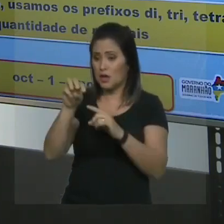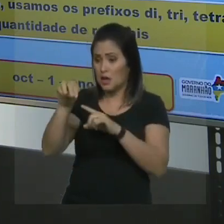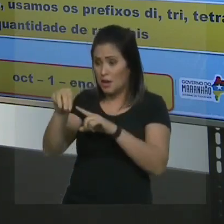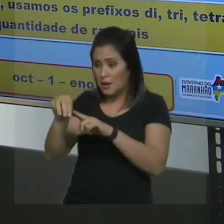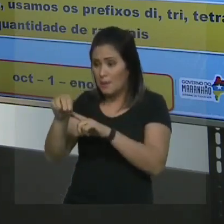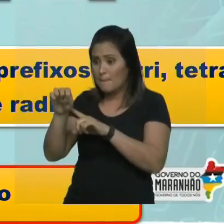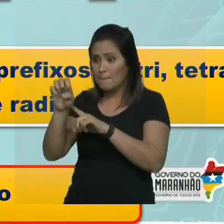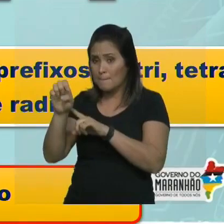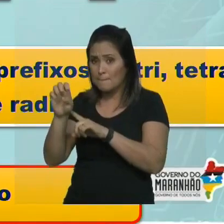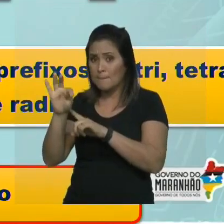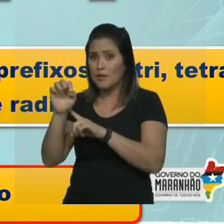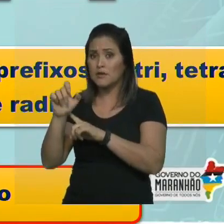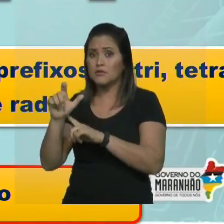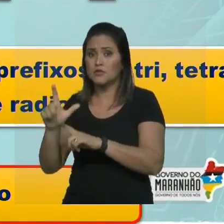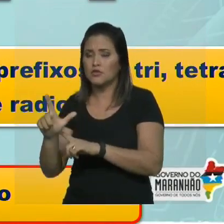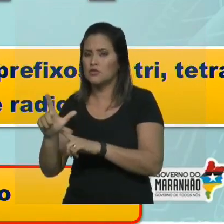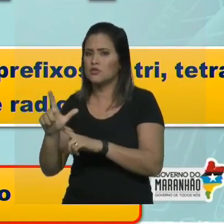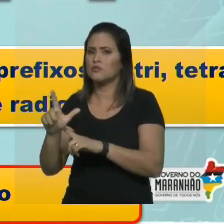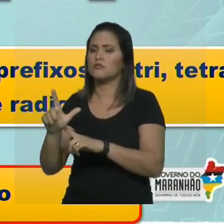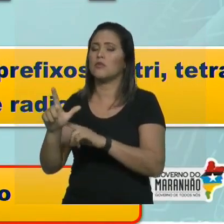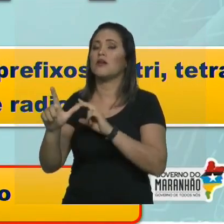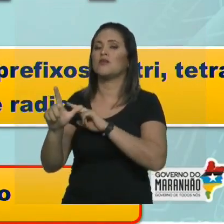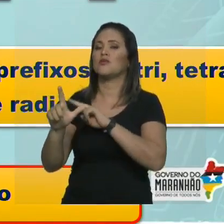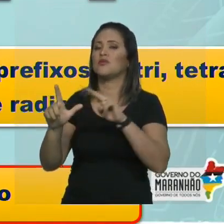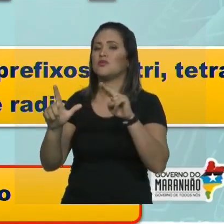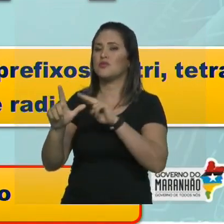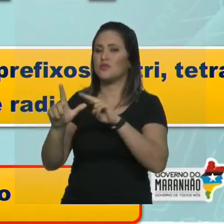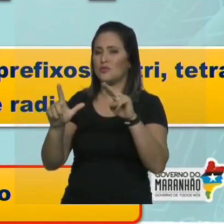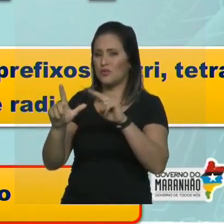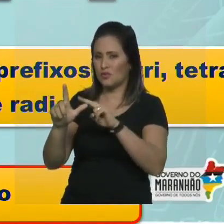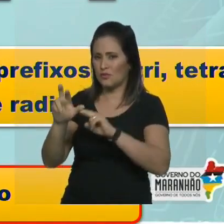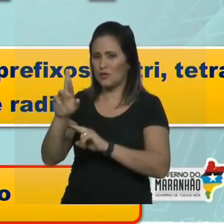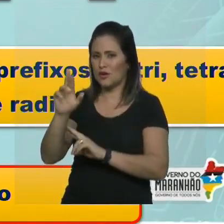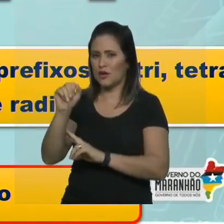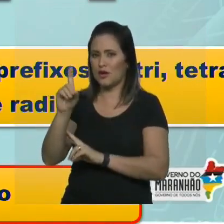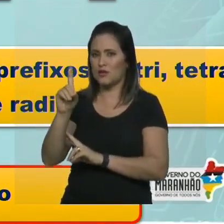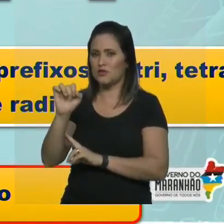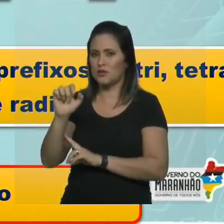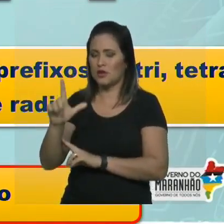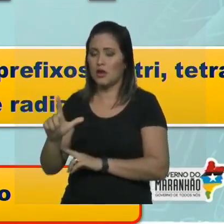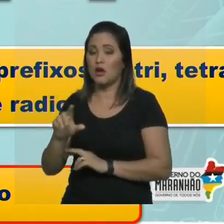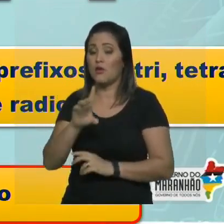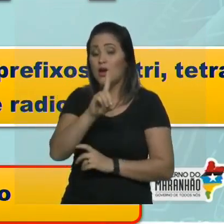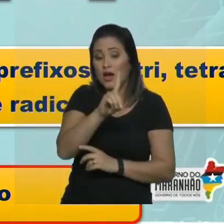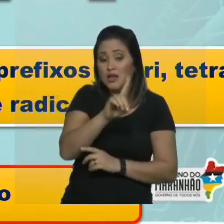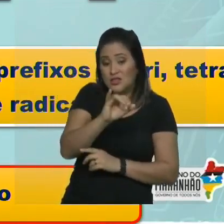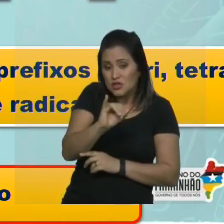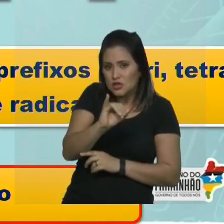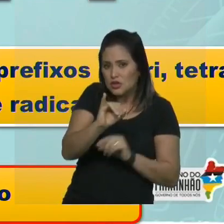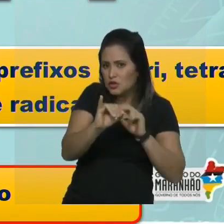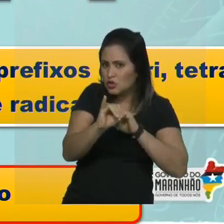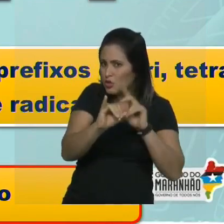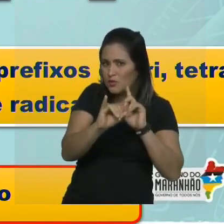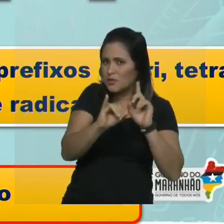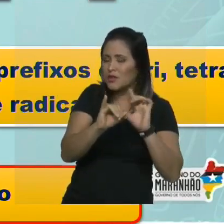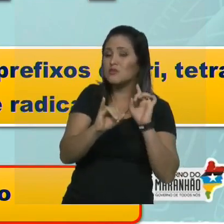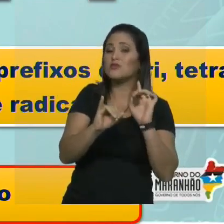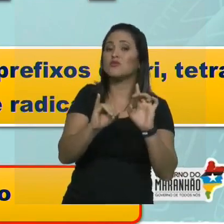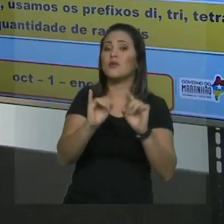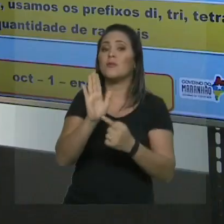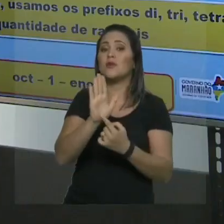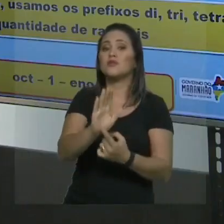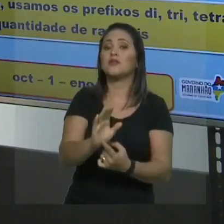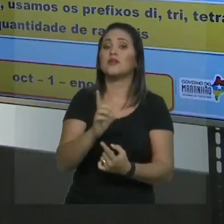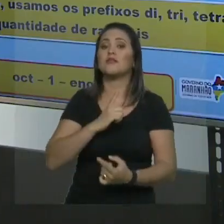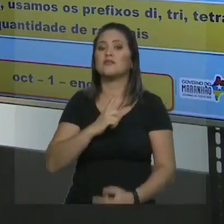Primeiro o etil, depois o metil. O D não entra porque D é só a quantidade dos radicais. O radical é o metil. Tudo certo?